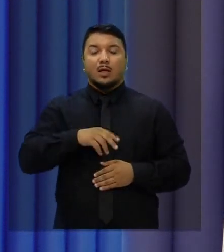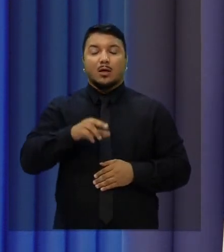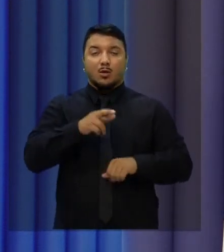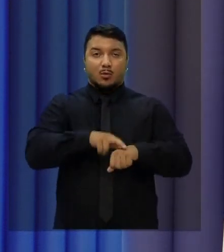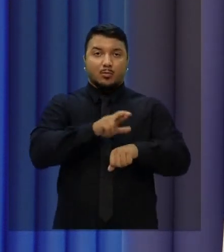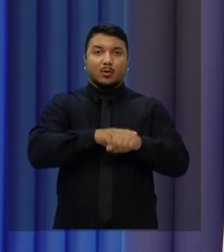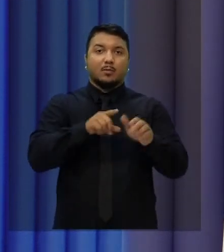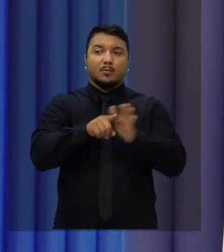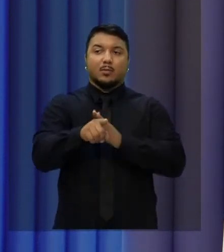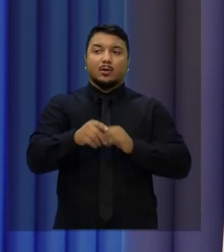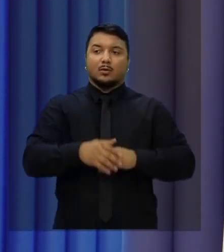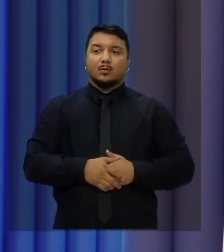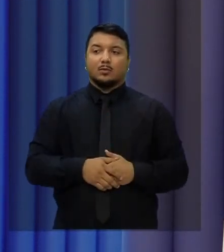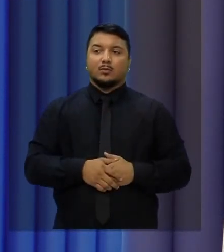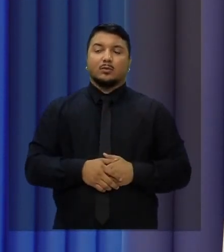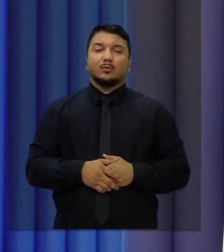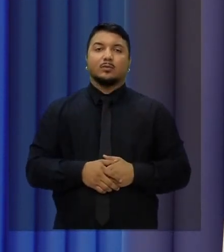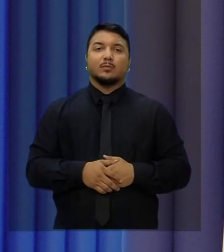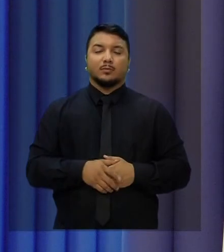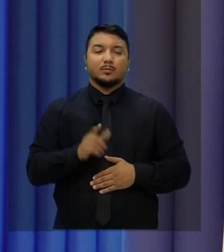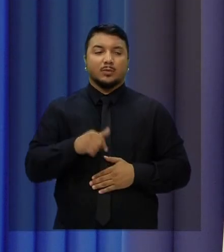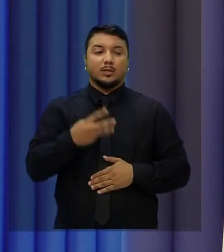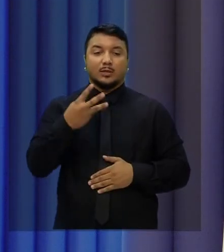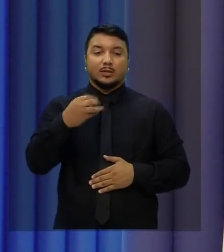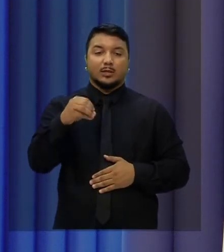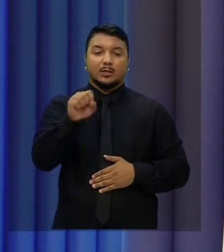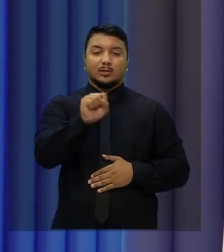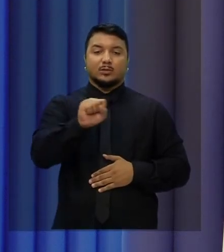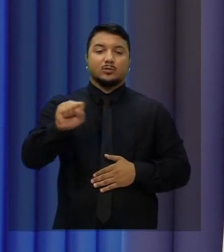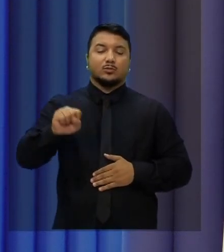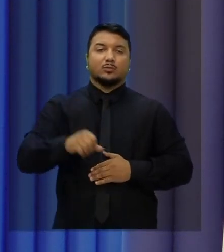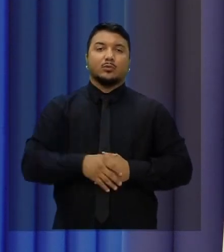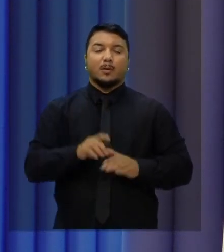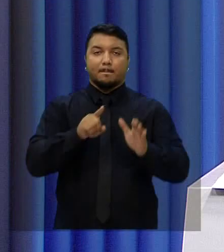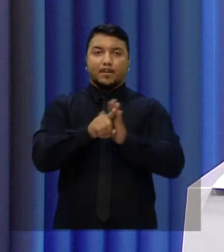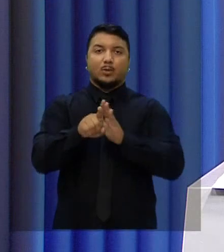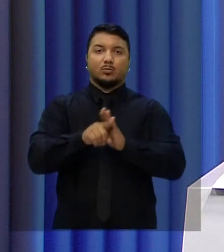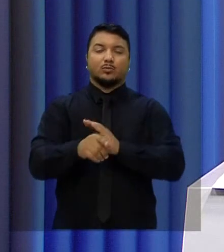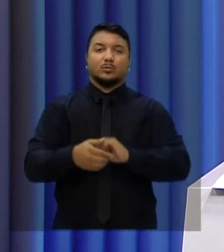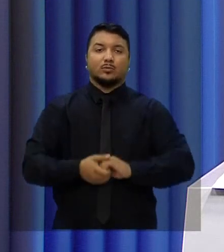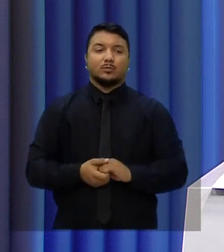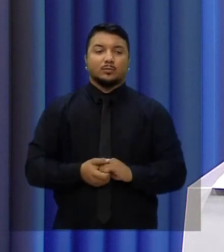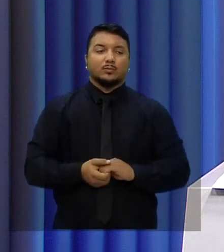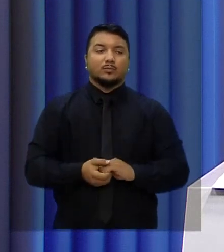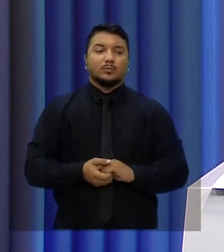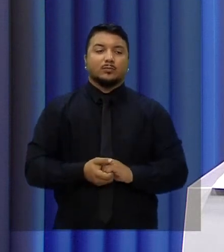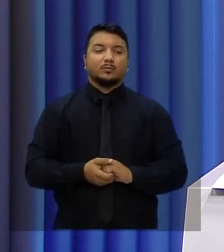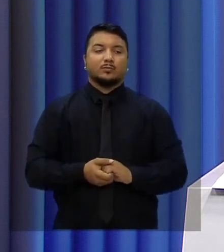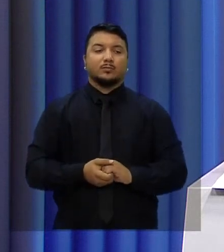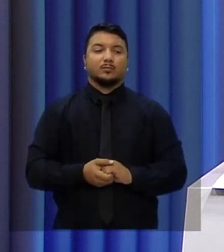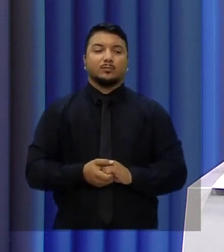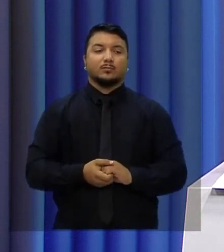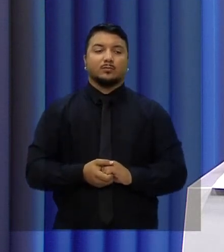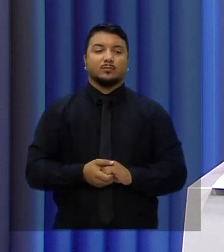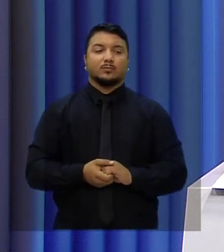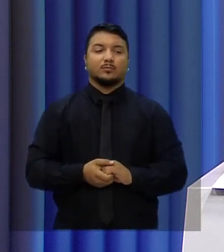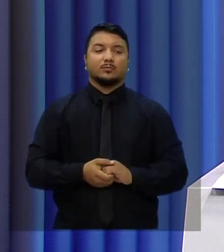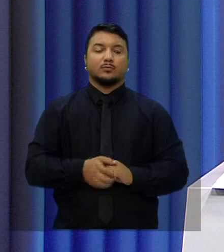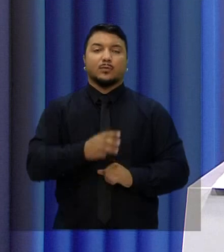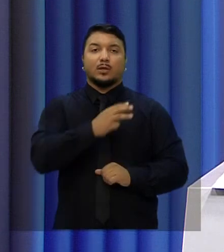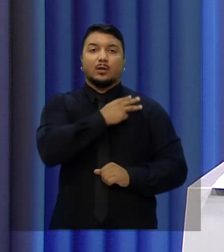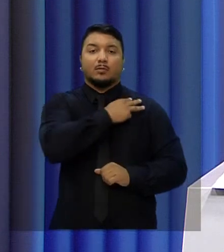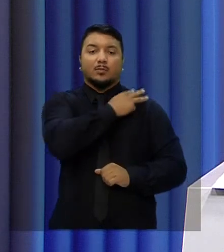Ah, o candidato é o Mano de Freitas. O senhor tem 30 segundos para a pergunta, candidato. O capitão Wagner, não?